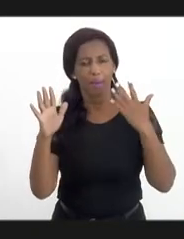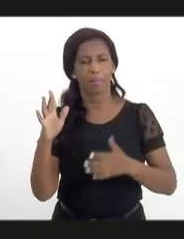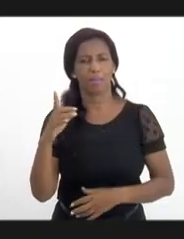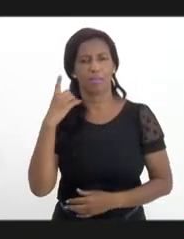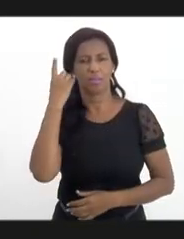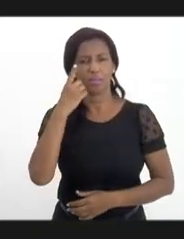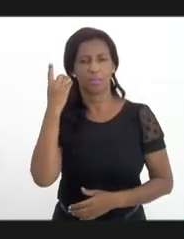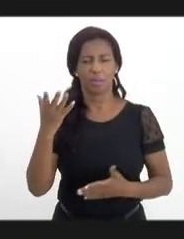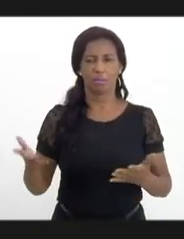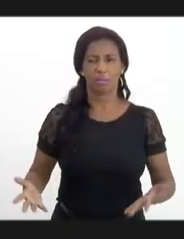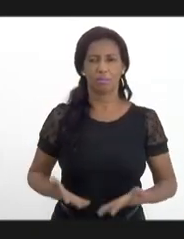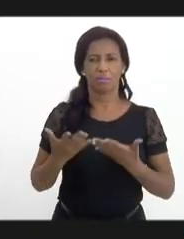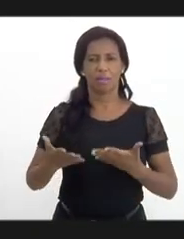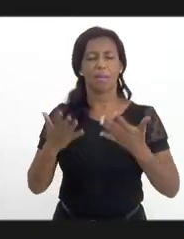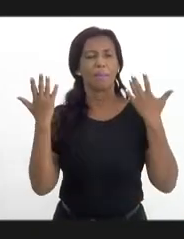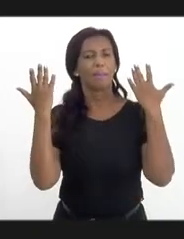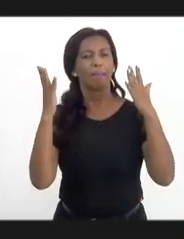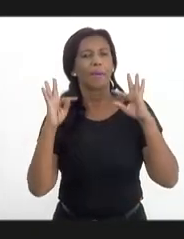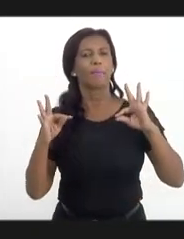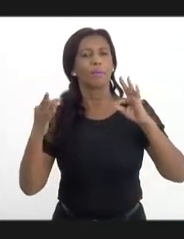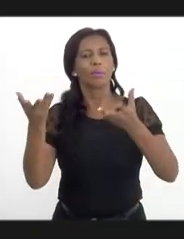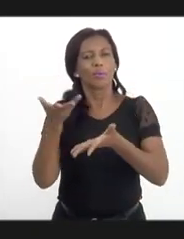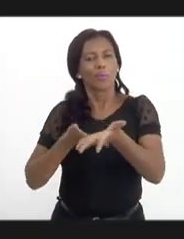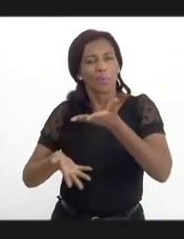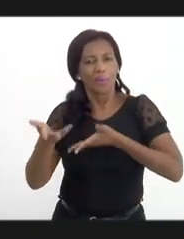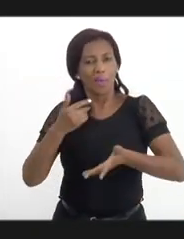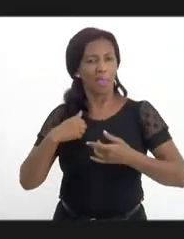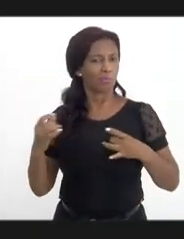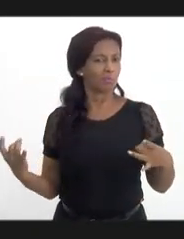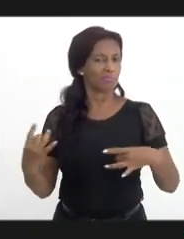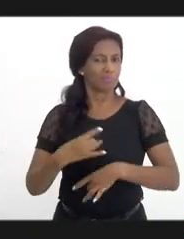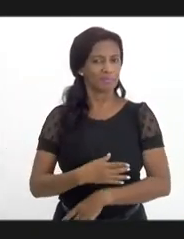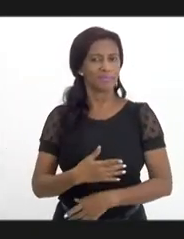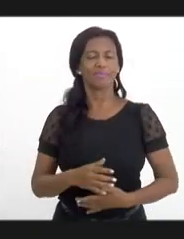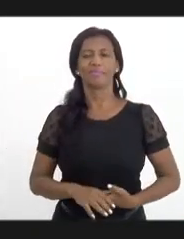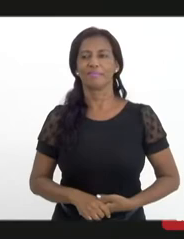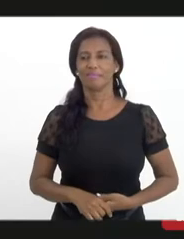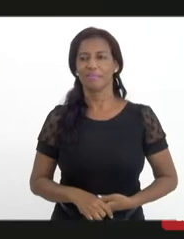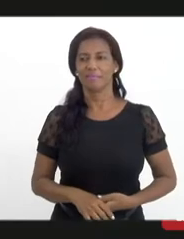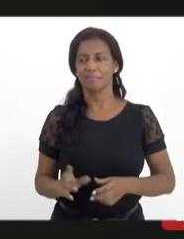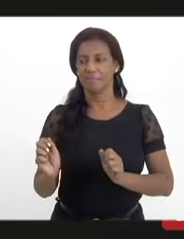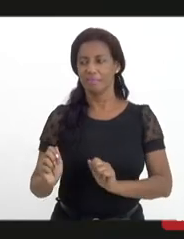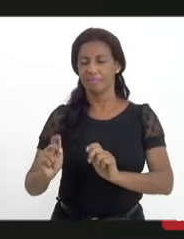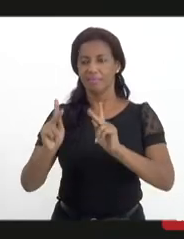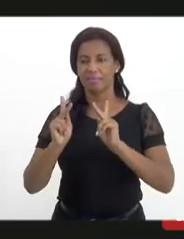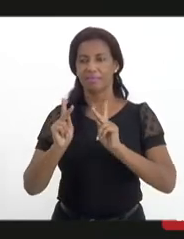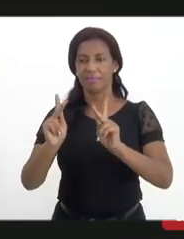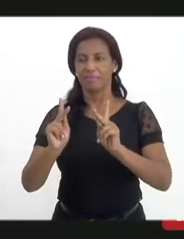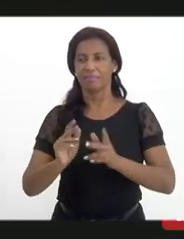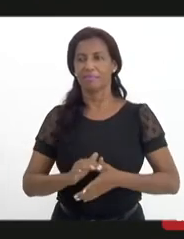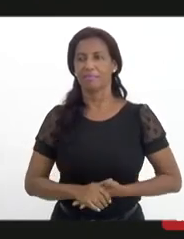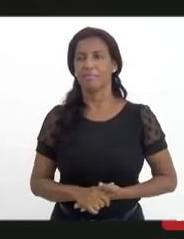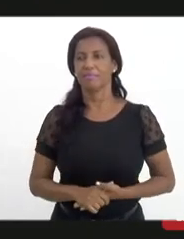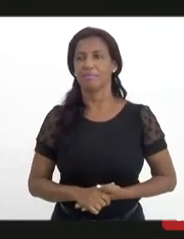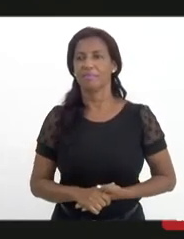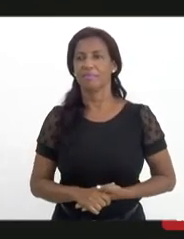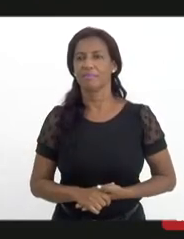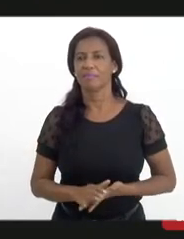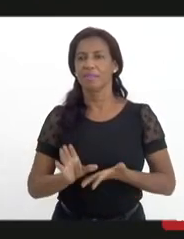iniciativa, parabéns a todos os participantes, estou absolutamente à disposição. Ok, nós te agradecemos e à Comissão